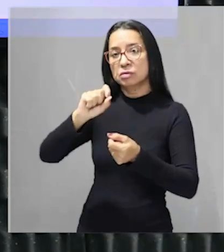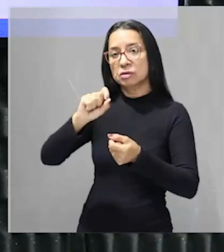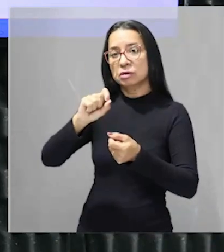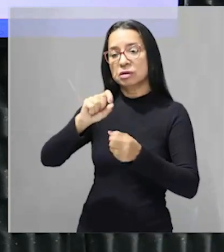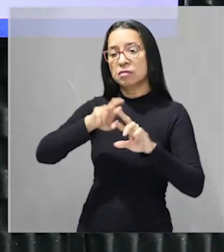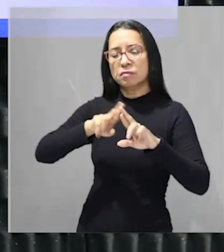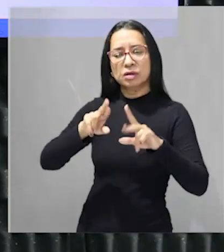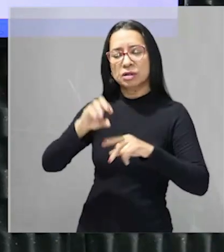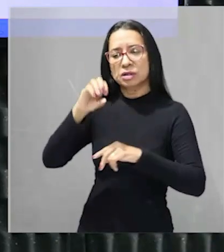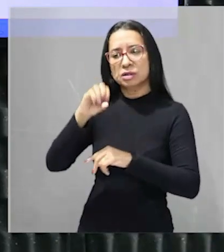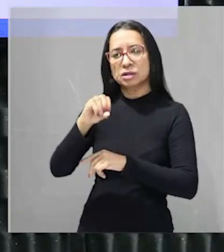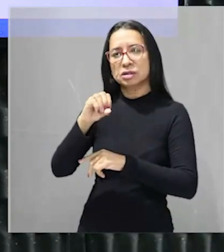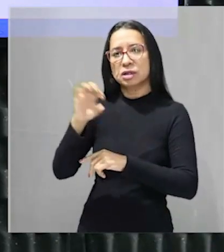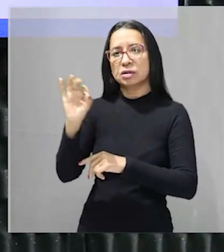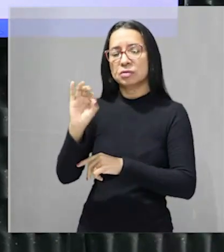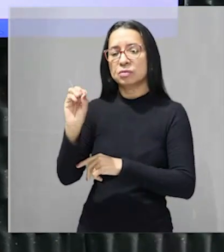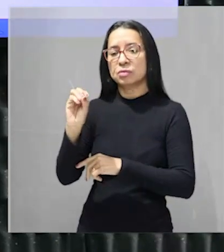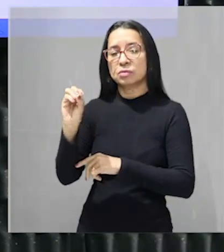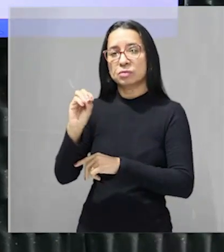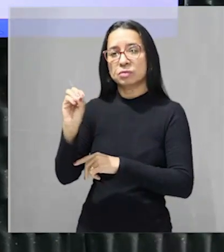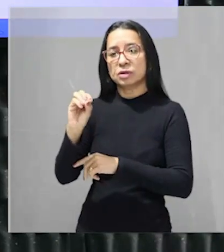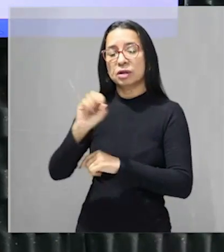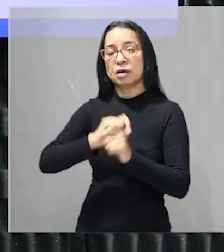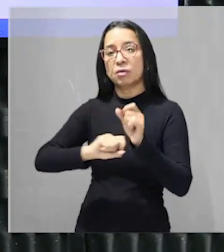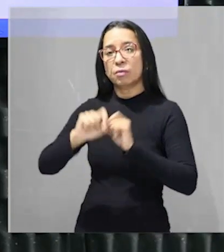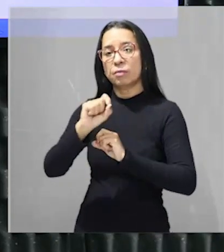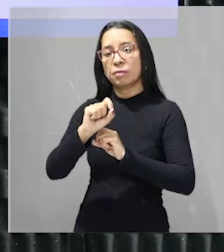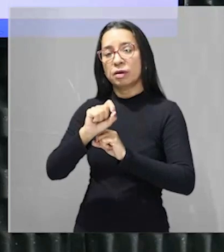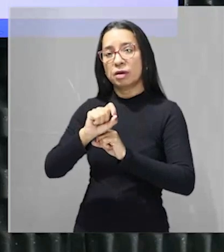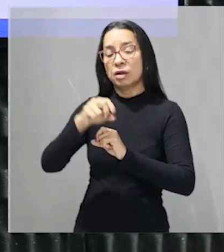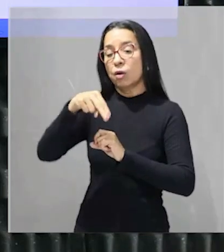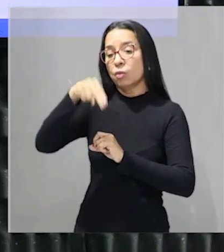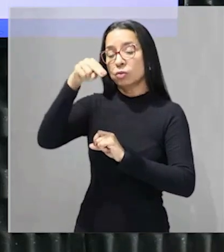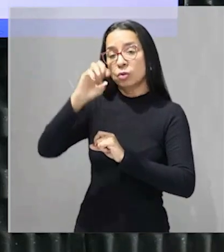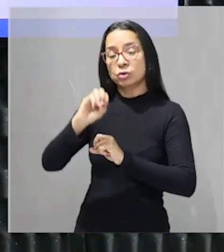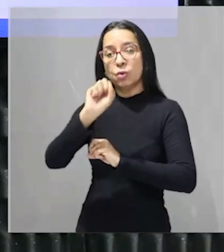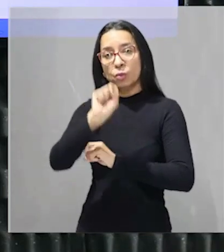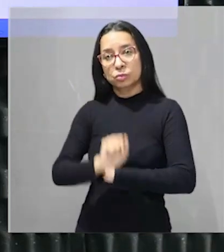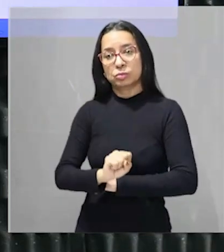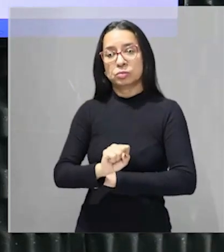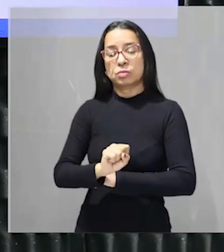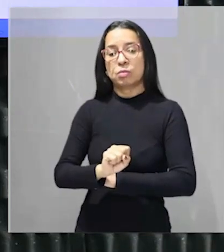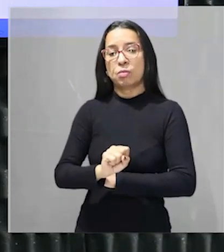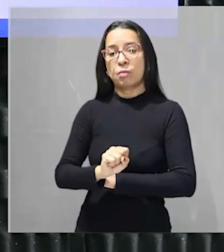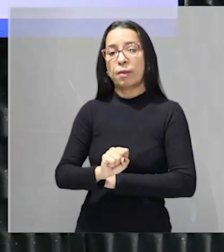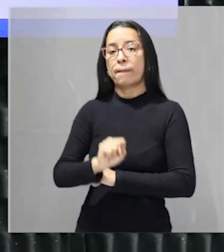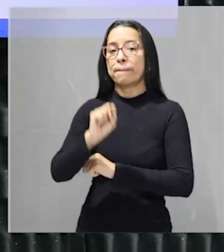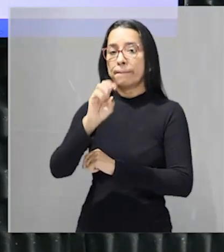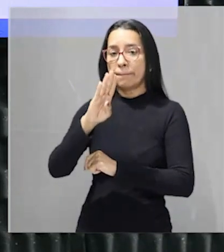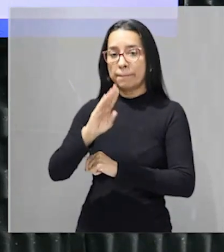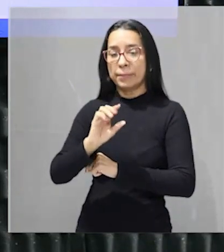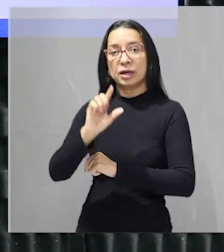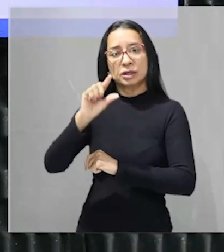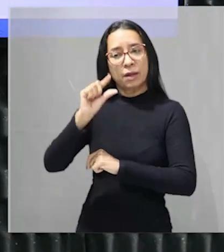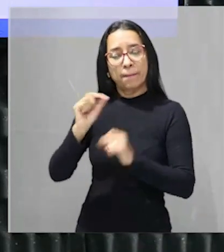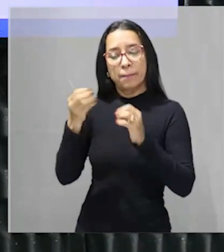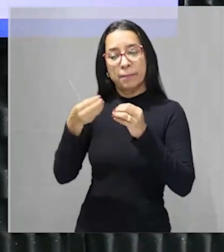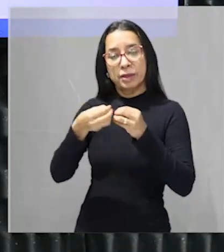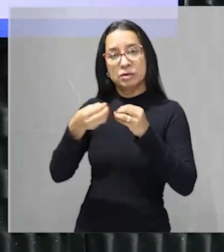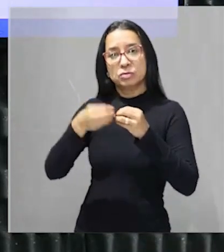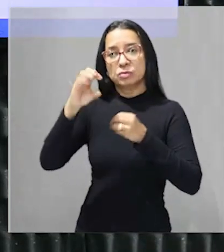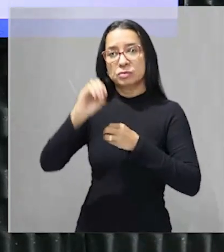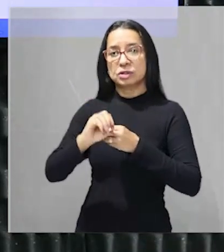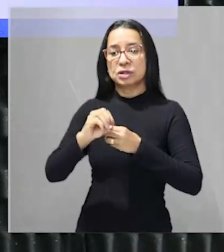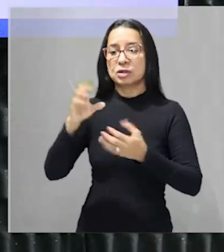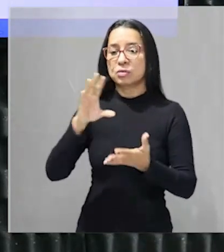para 90 graus para o norte ou 90 graus para o sul tá? então quando eu falo baixa latitude é próximo de 0 é centro